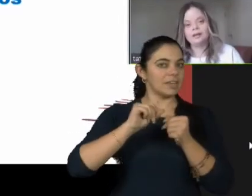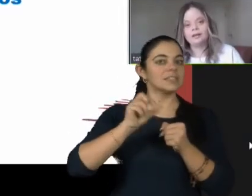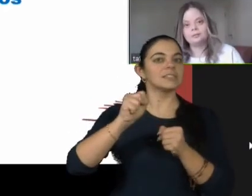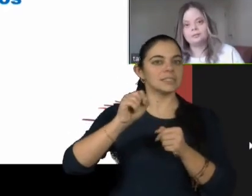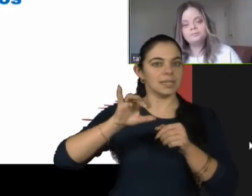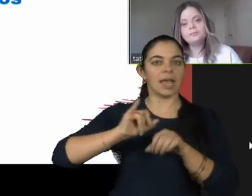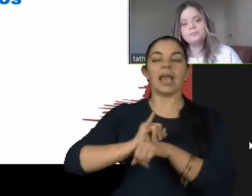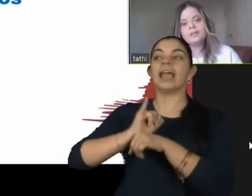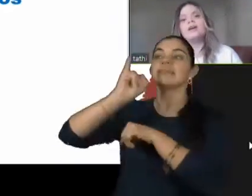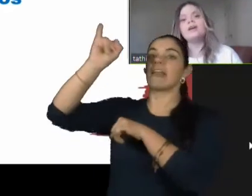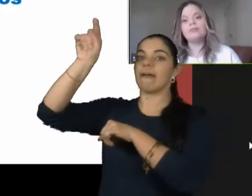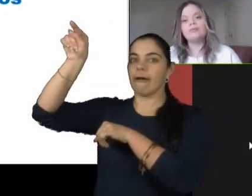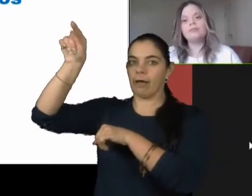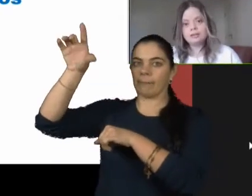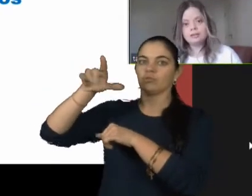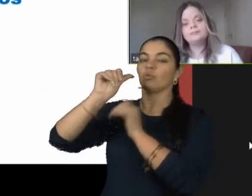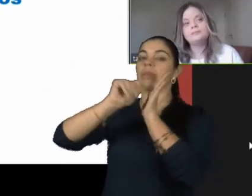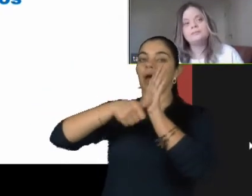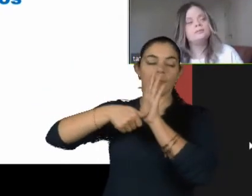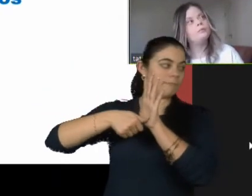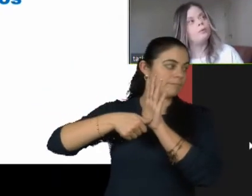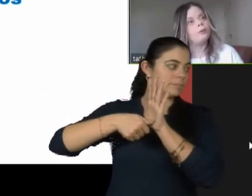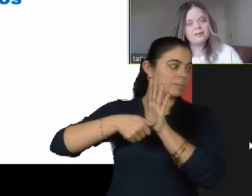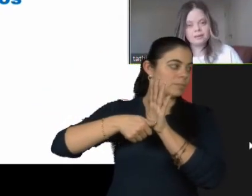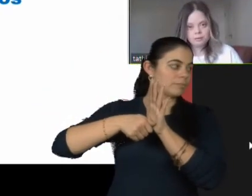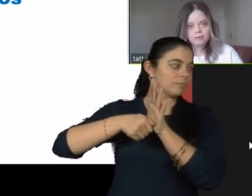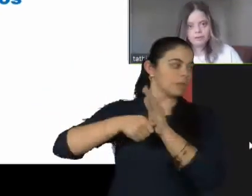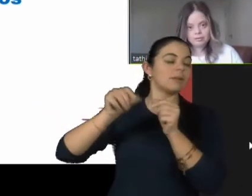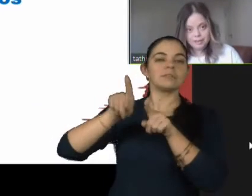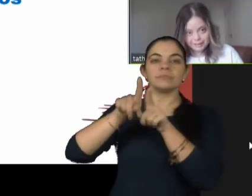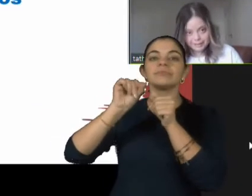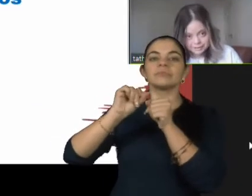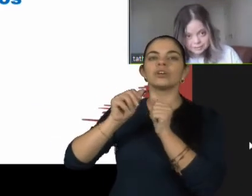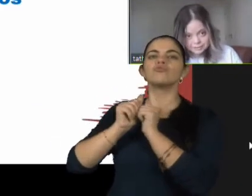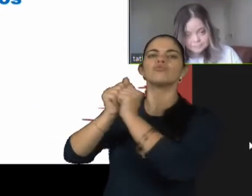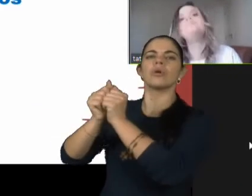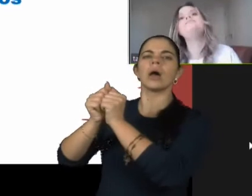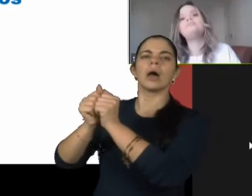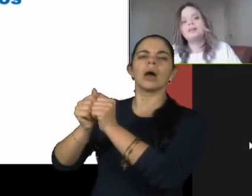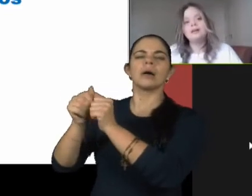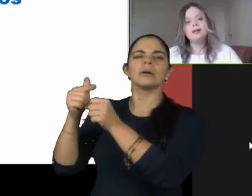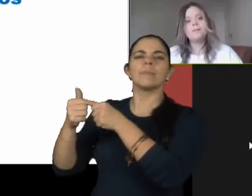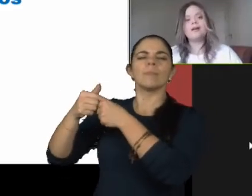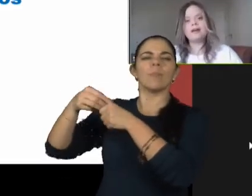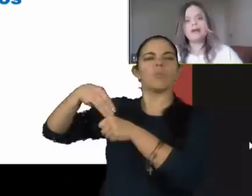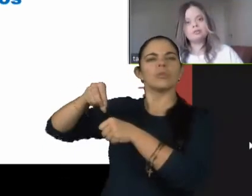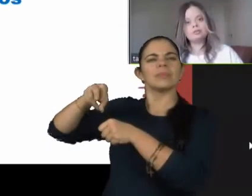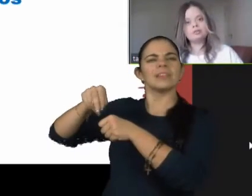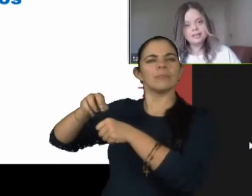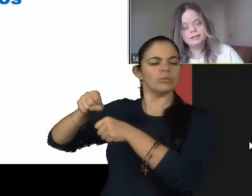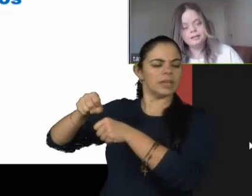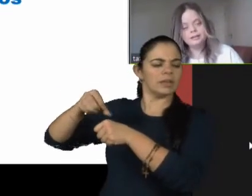intercâmbio. Eu fui no bom princípio com a menina esquerda para ver a rotina